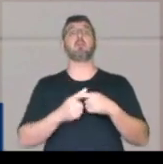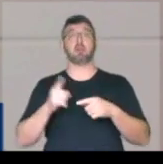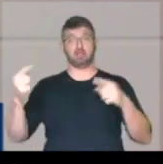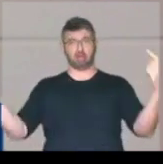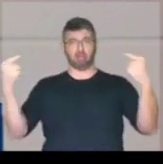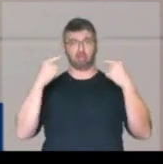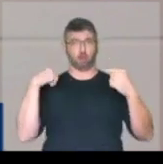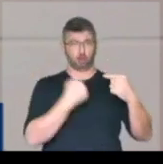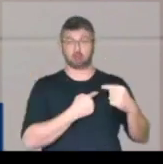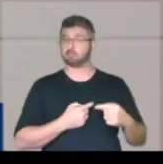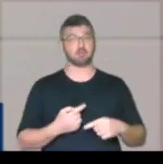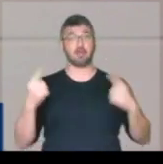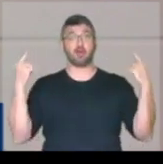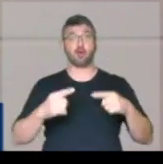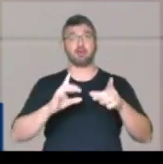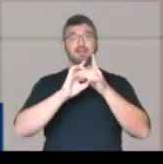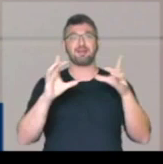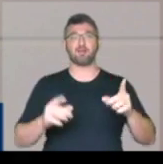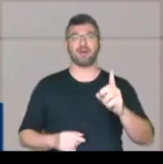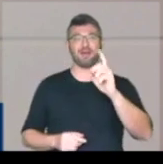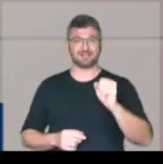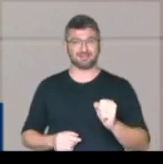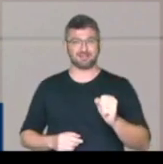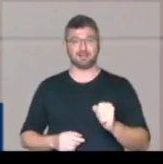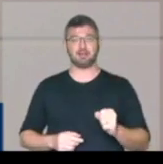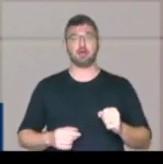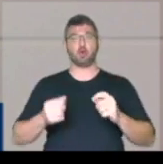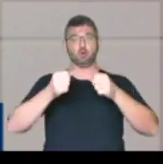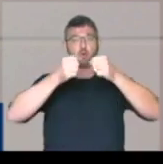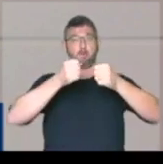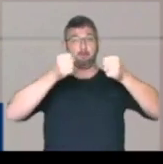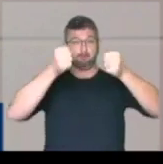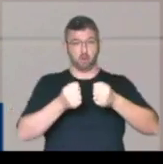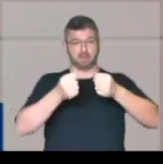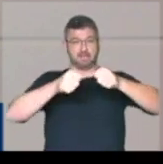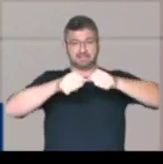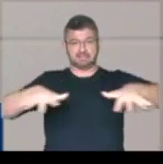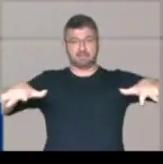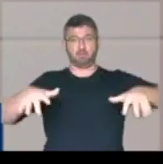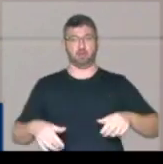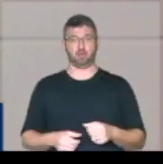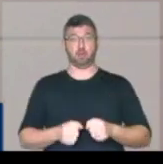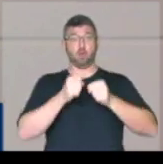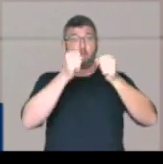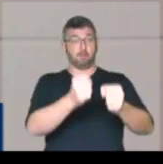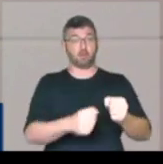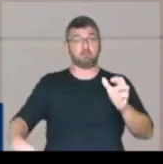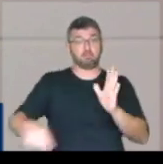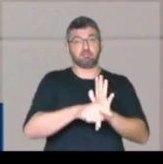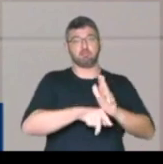são contra nós, são contra a democracia, são contra o poder distribuído, são contra o poder do povo.